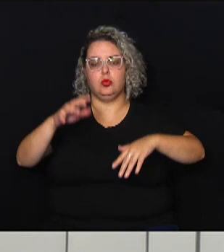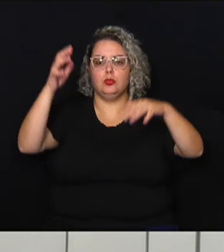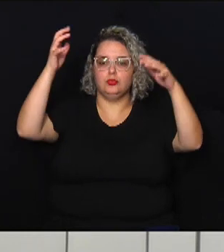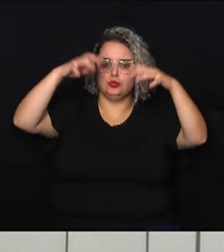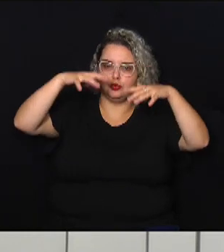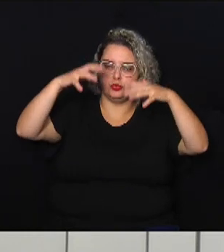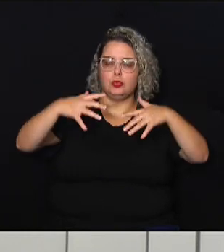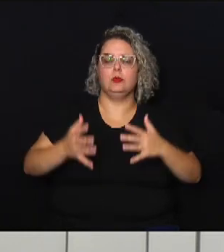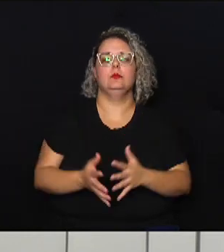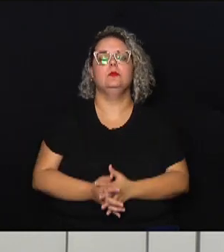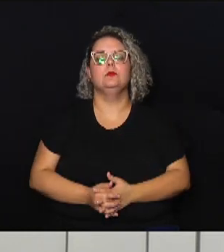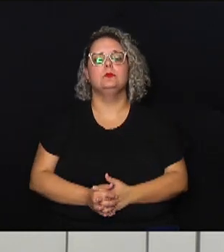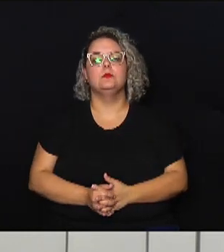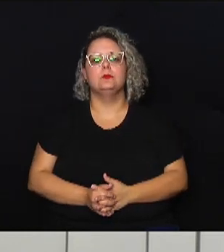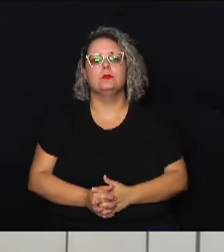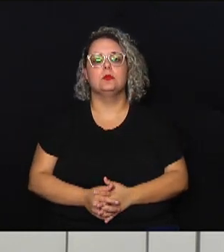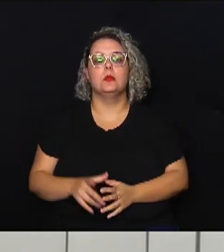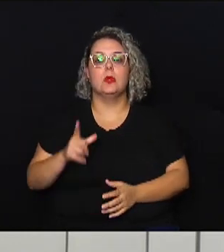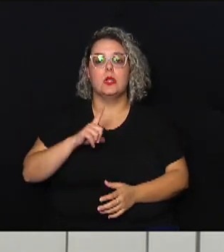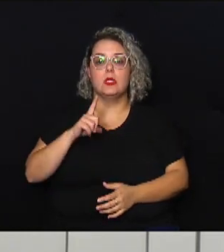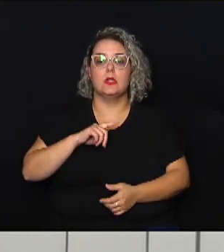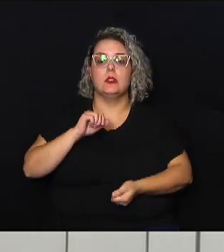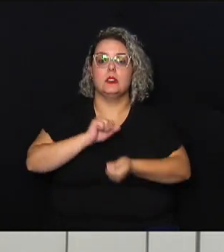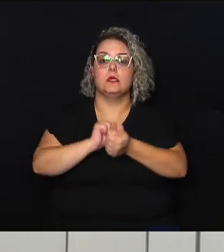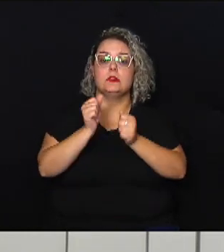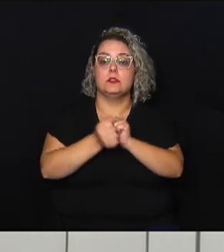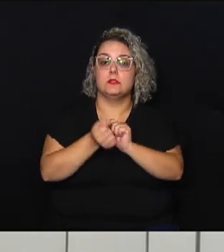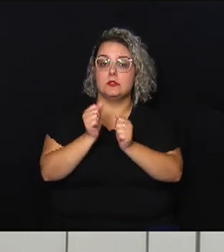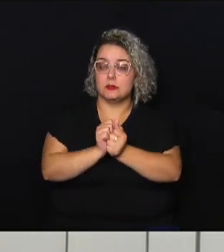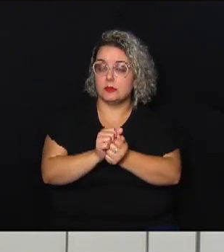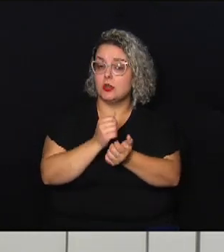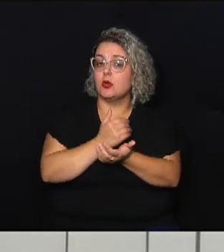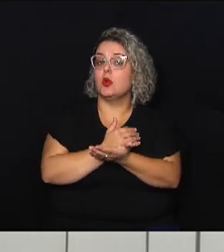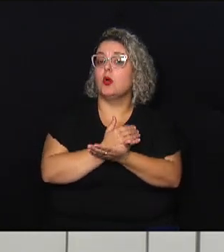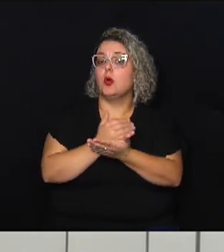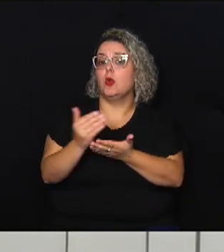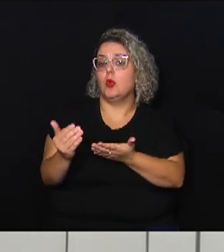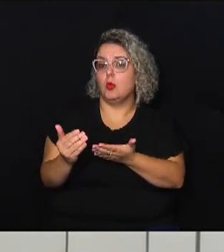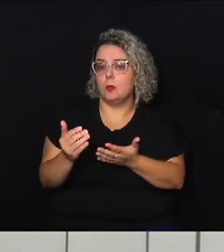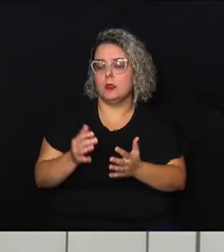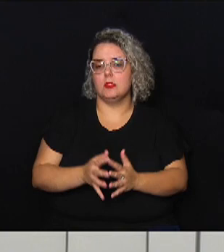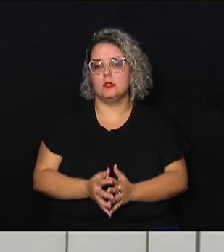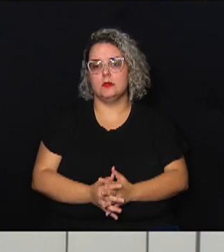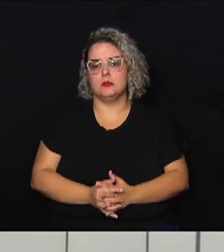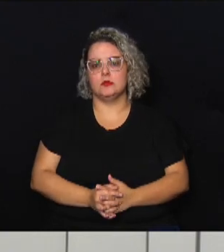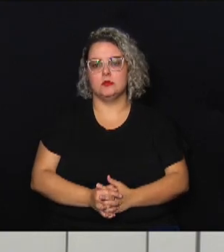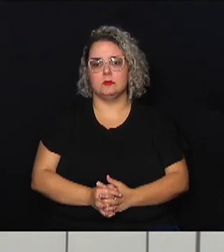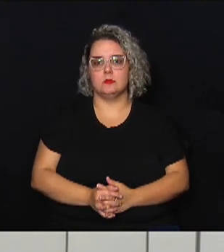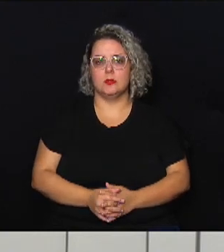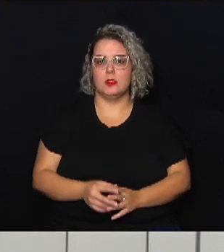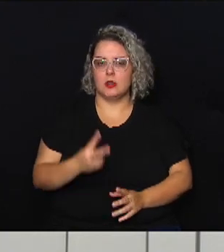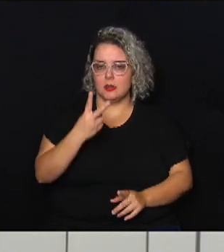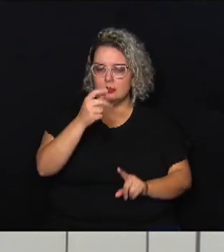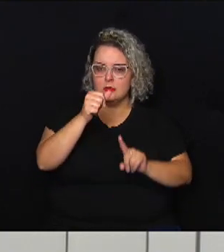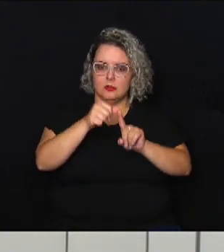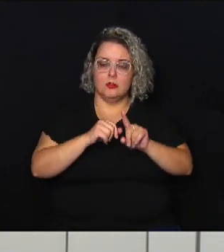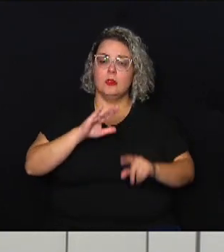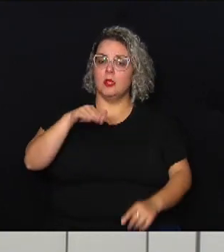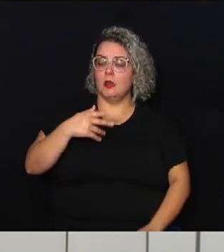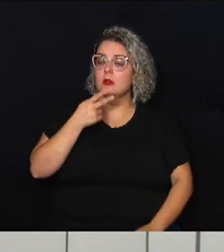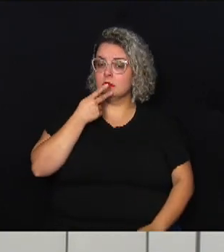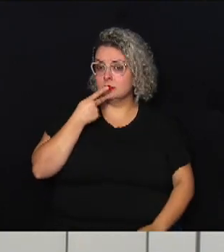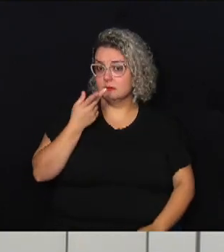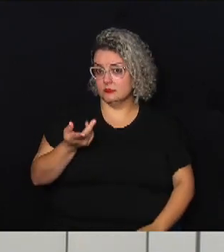tem aí essa reconstrução prevista inicialmente para daqui a dois meses e quando a gente fala em